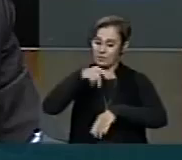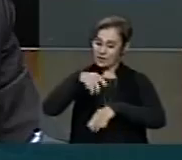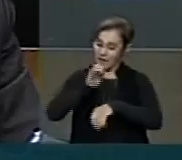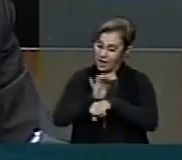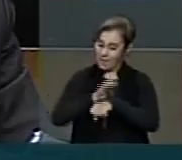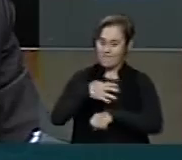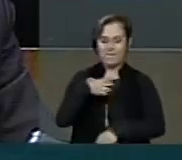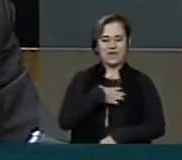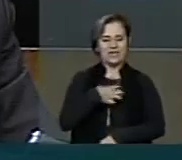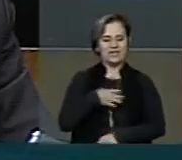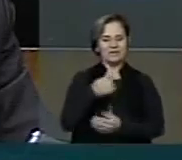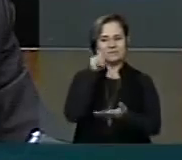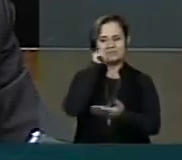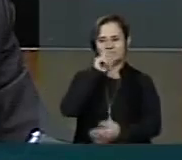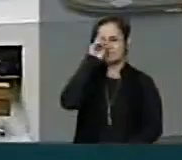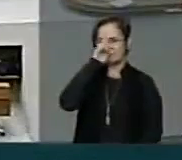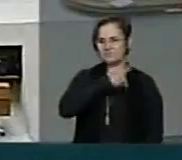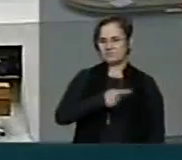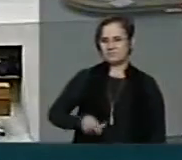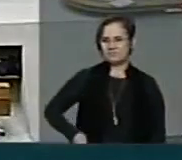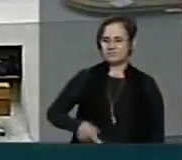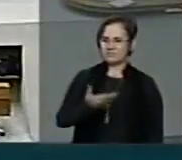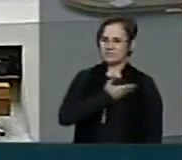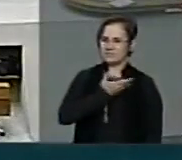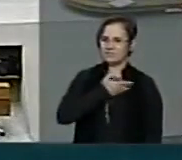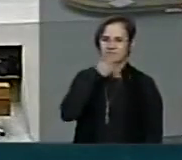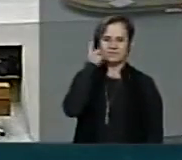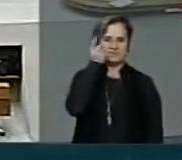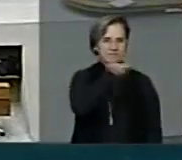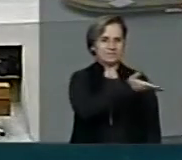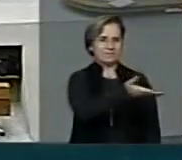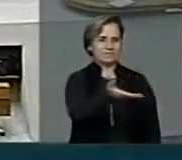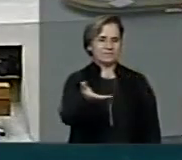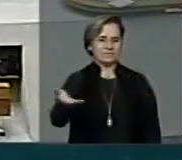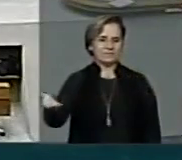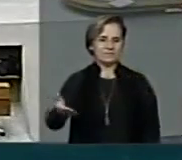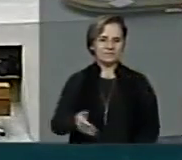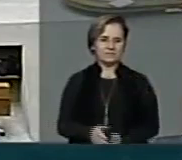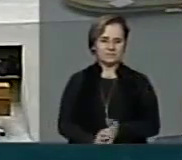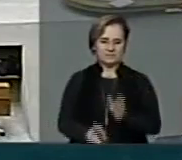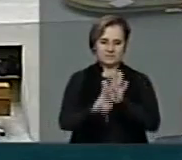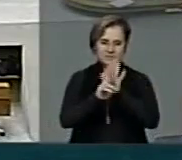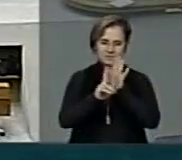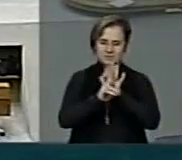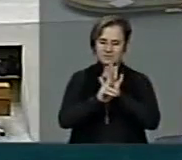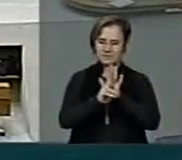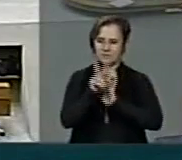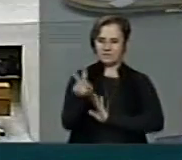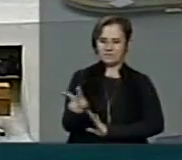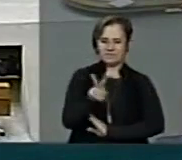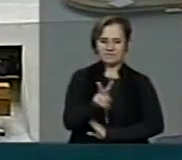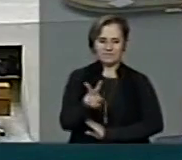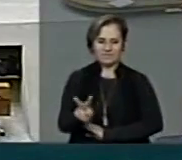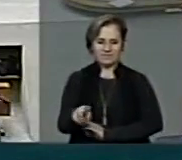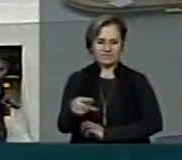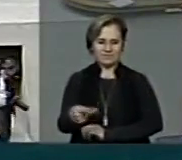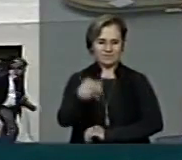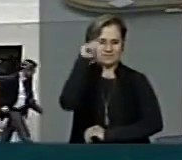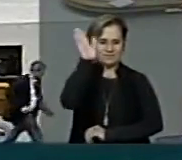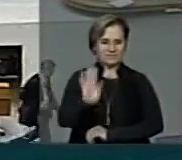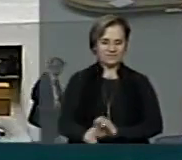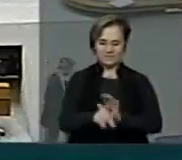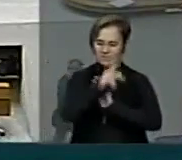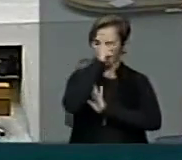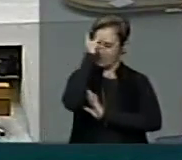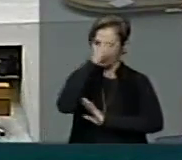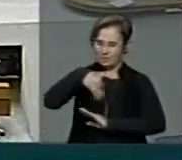senhora Presidente, nobres colegas e deputados, representantes do reggae no Brasil, pessoas